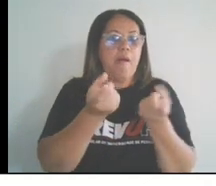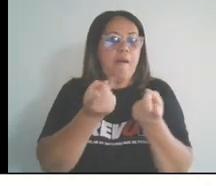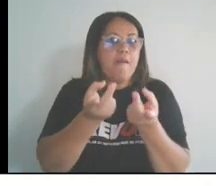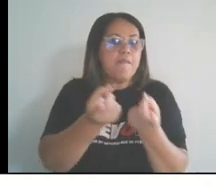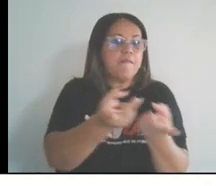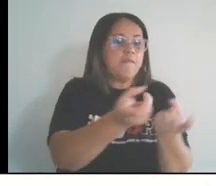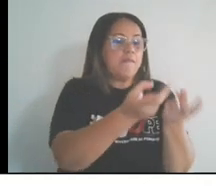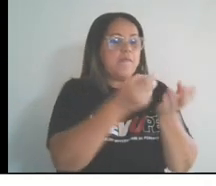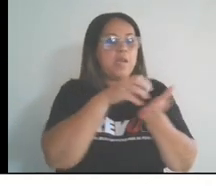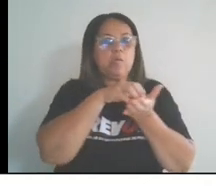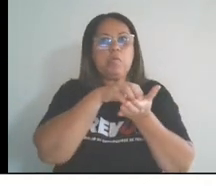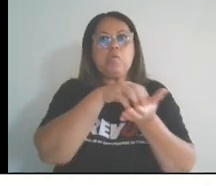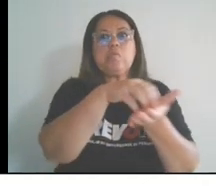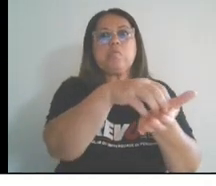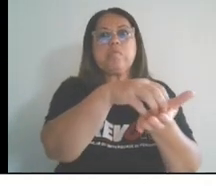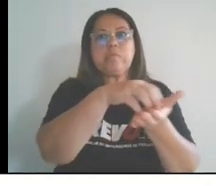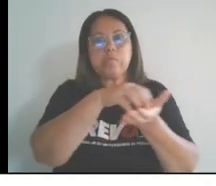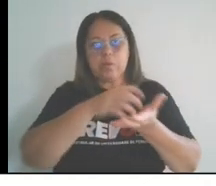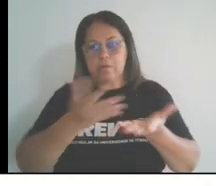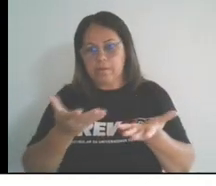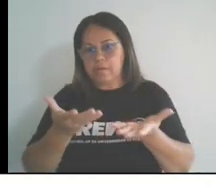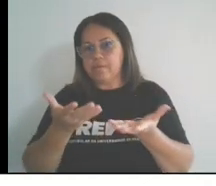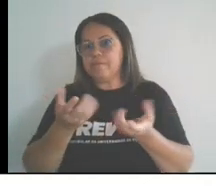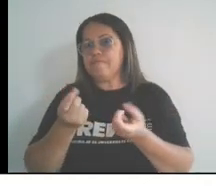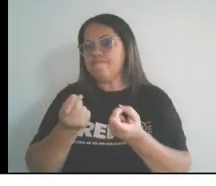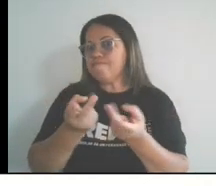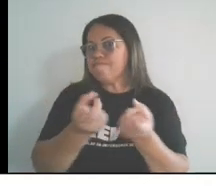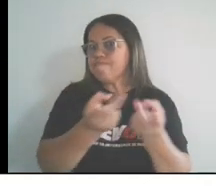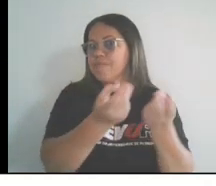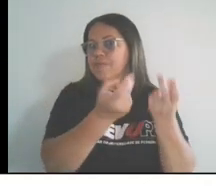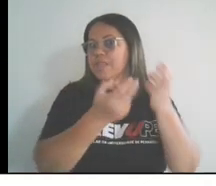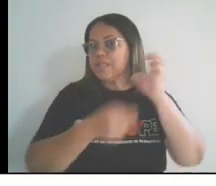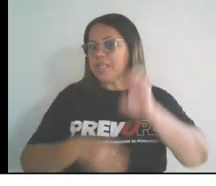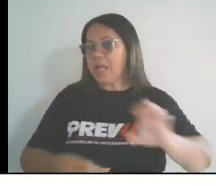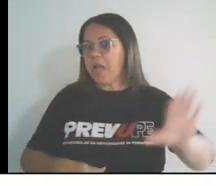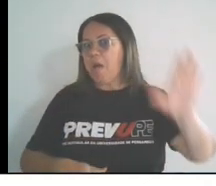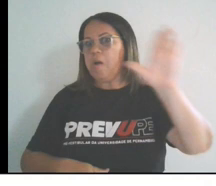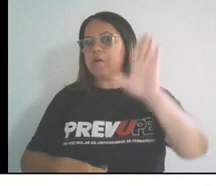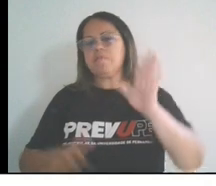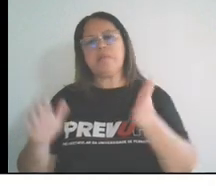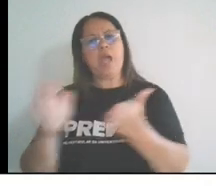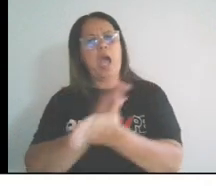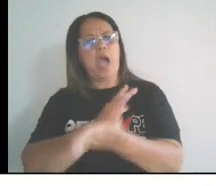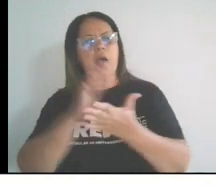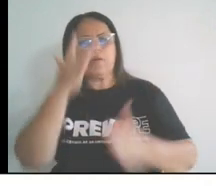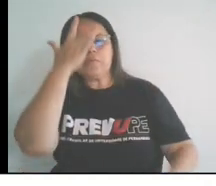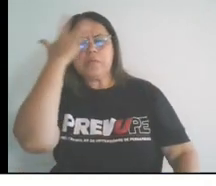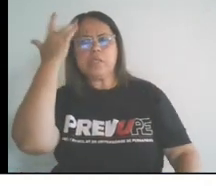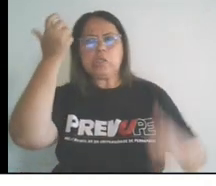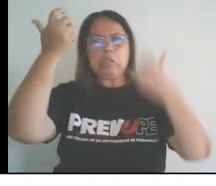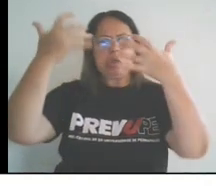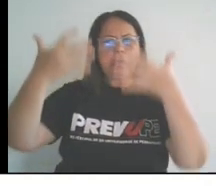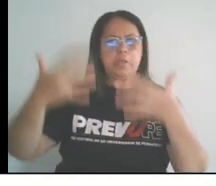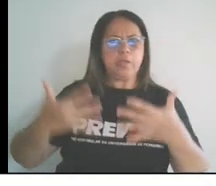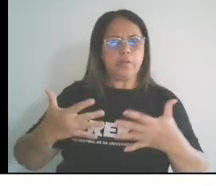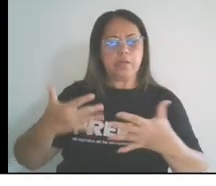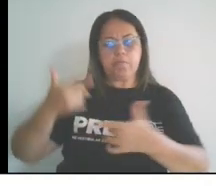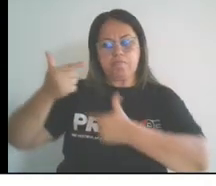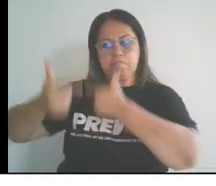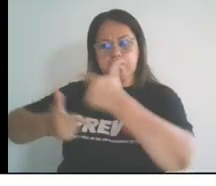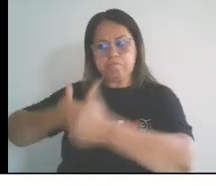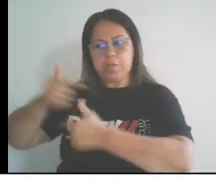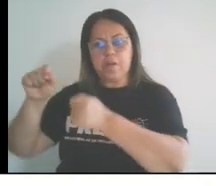refino e refino venda do mercado europeu. Alguns historiadores afirmavam que o trabalho de produzir açúcar